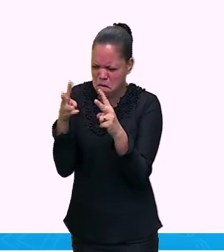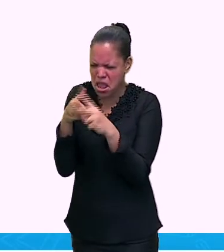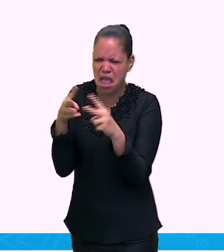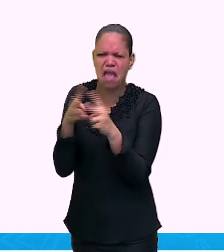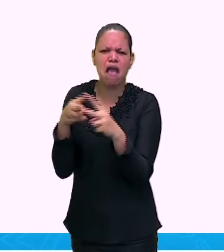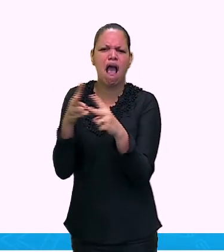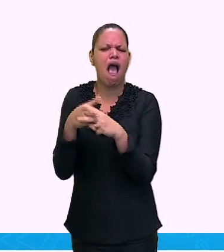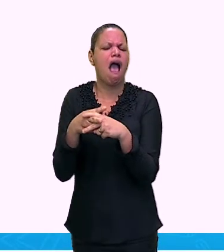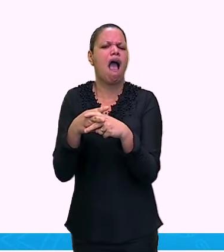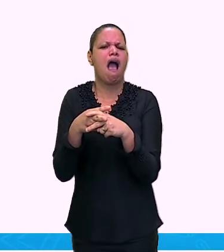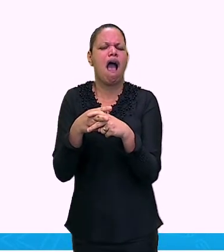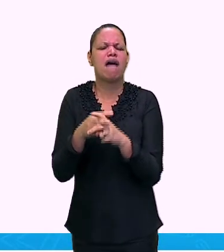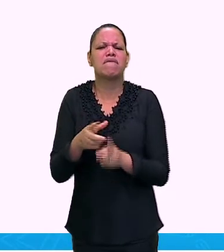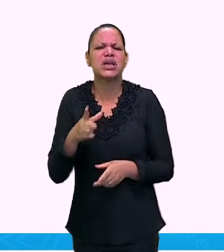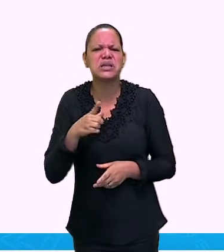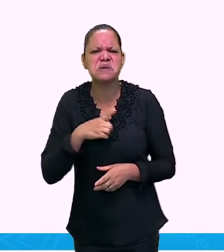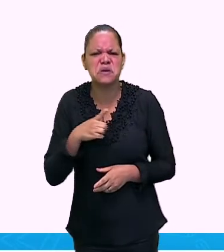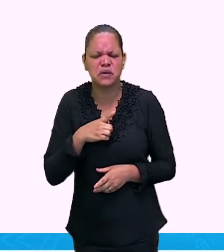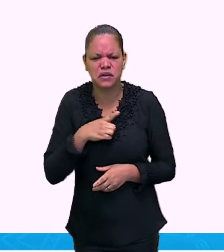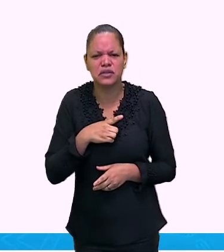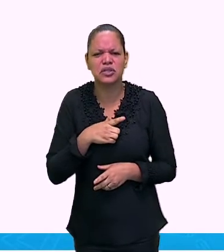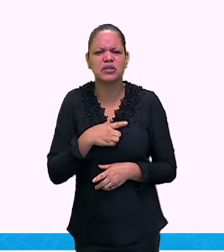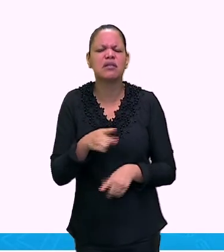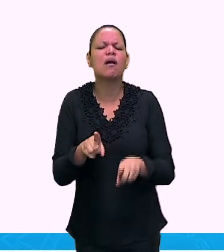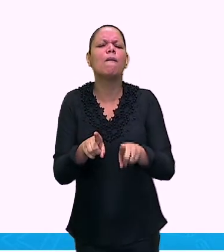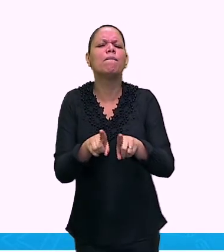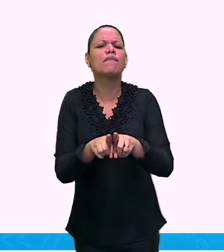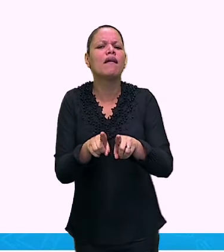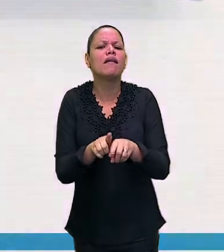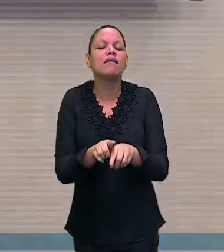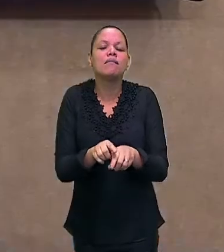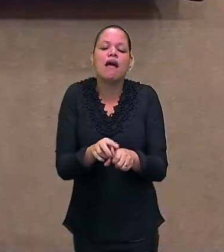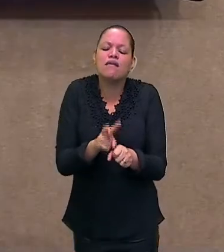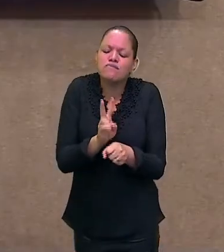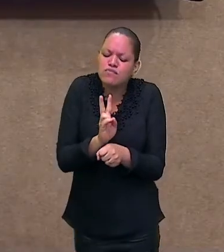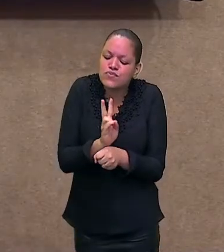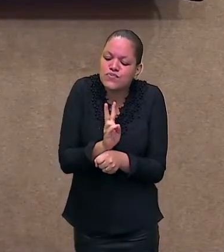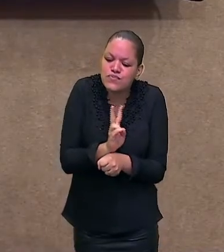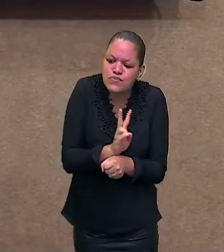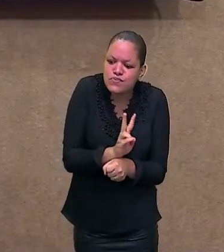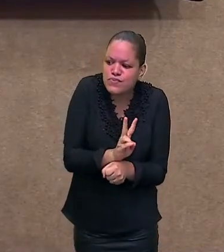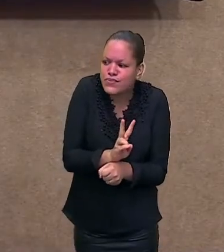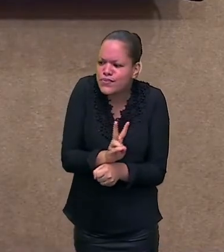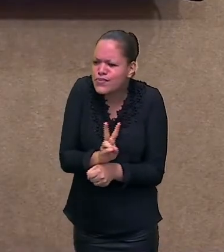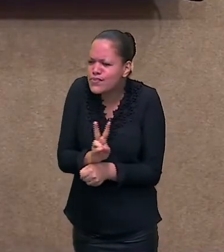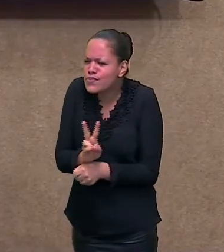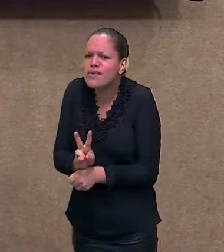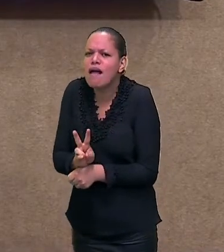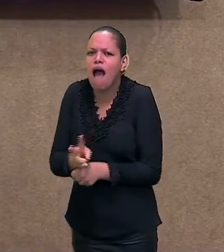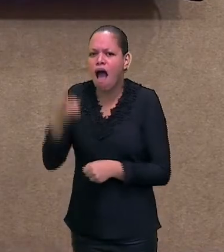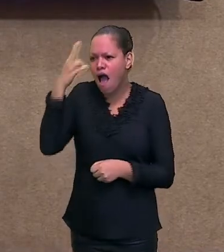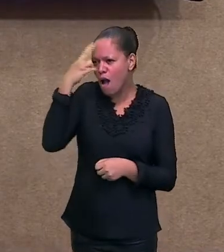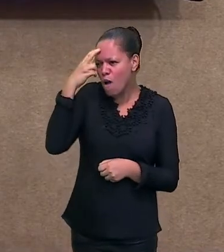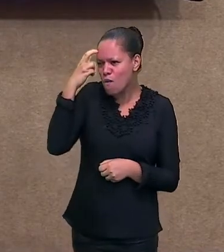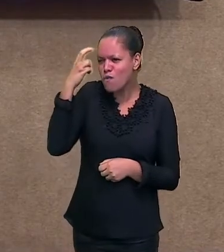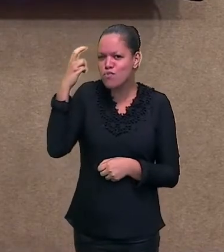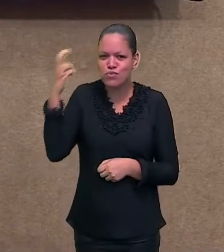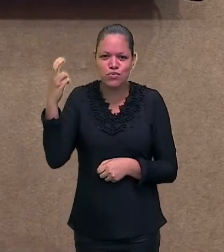E eles tinham um cuidado muito grande com a cultura deles, para ela não se perder.